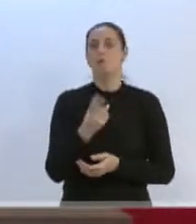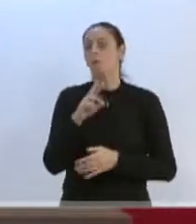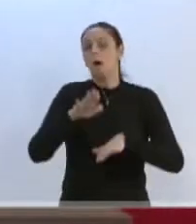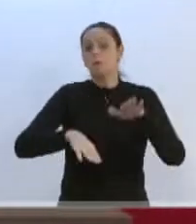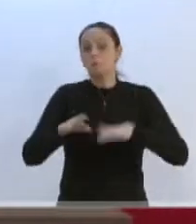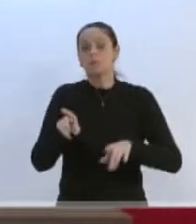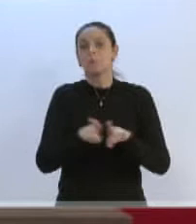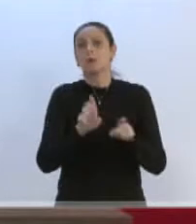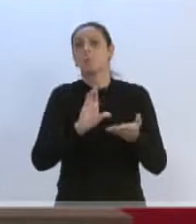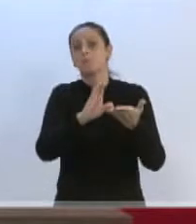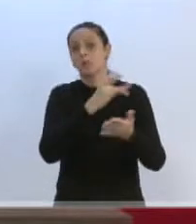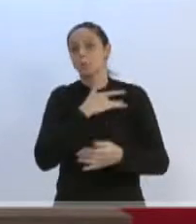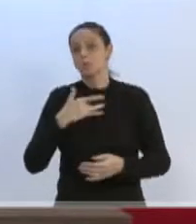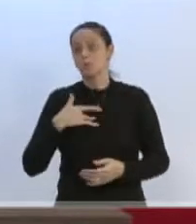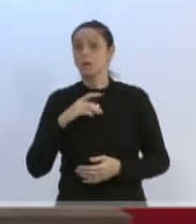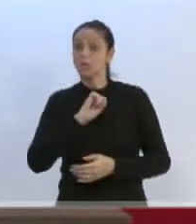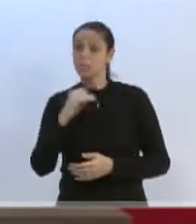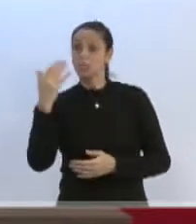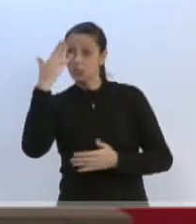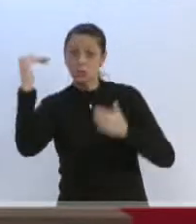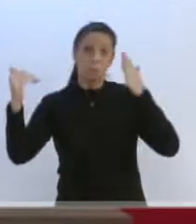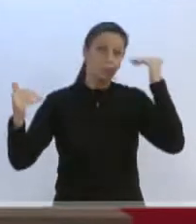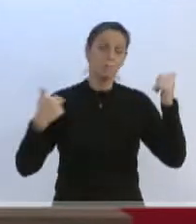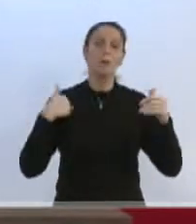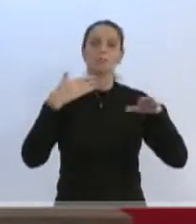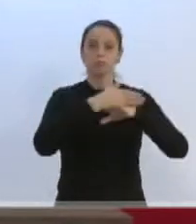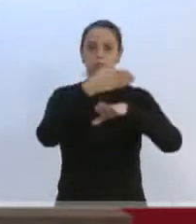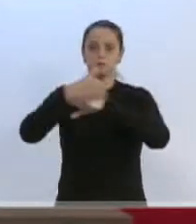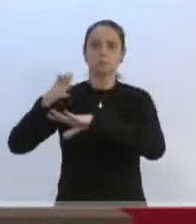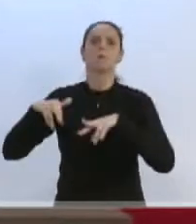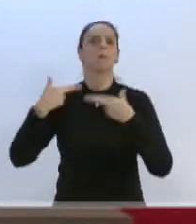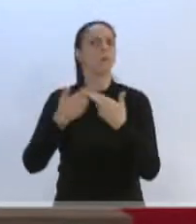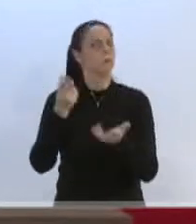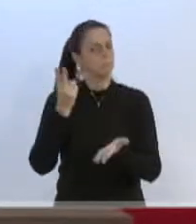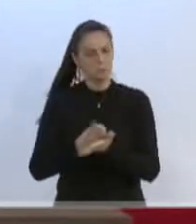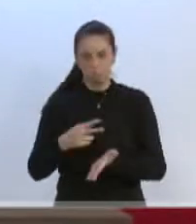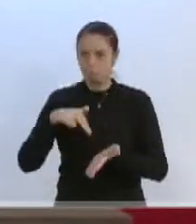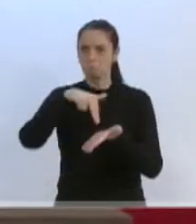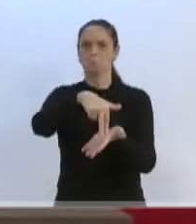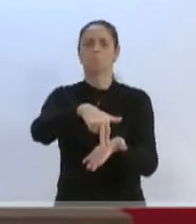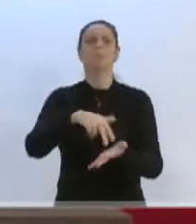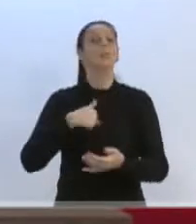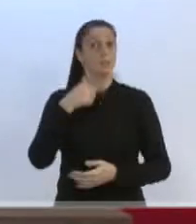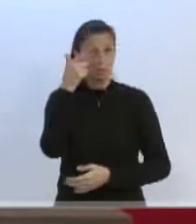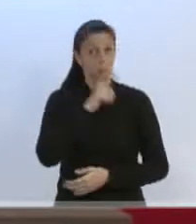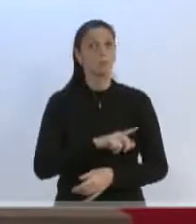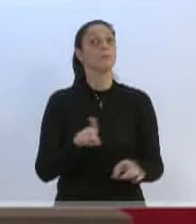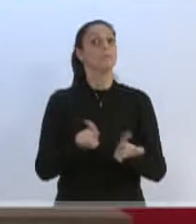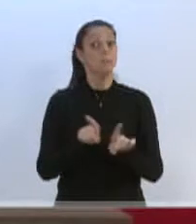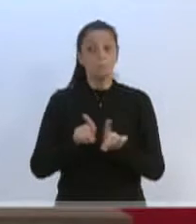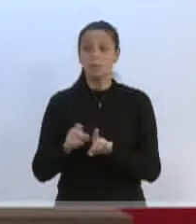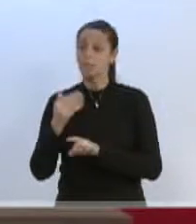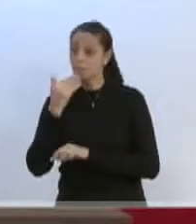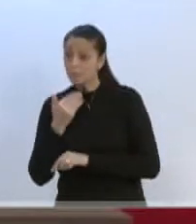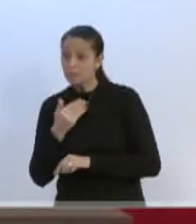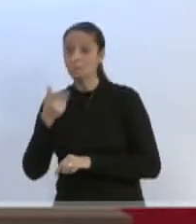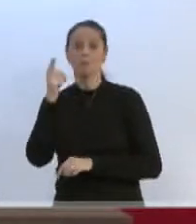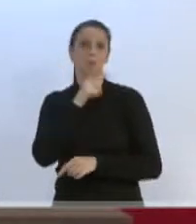saúde, pedirem a participação nas reuniões, eu fui e consegui atender os pedidos deles.